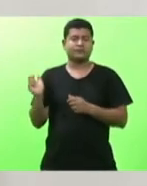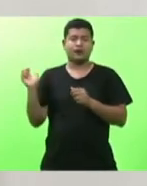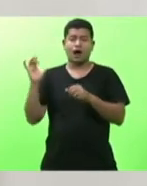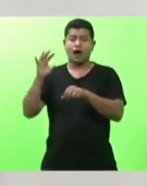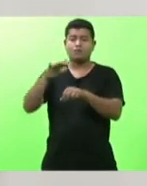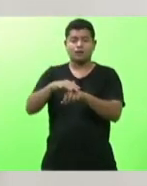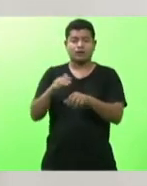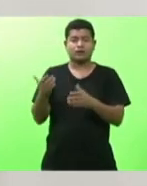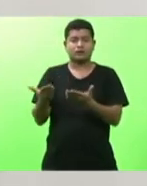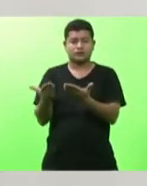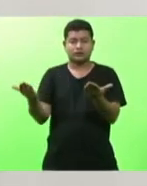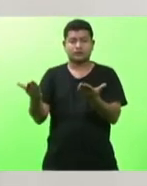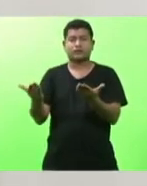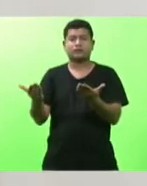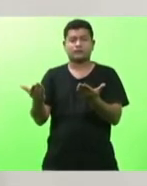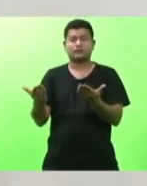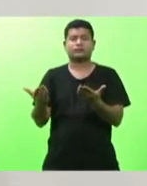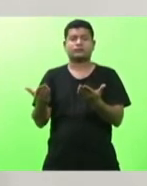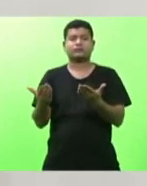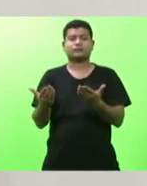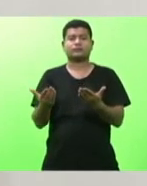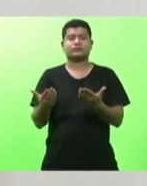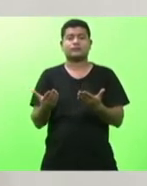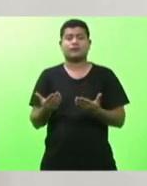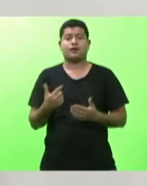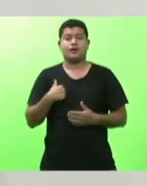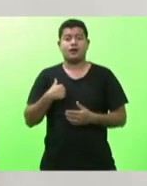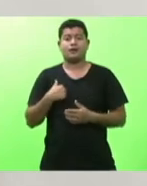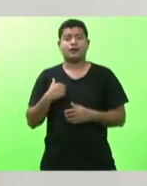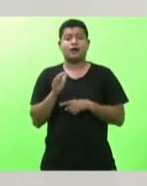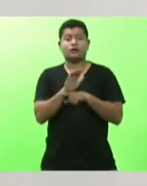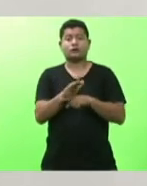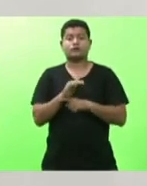construir a nossa história dos catarinenses